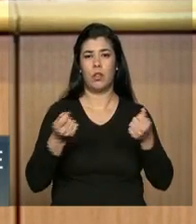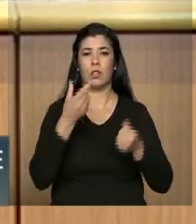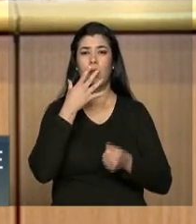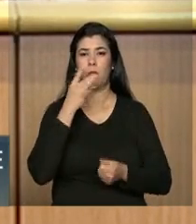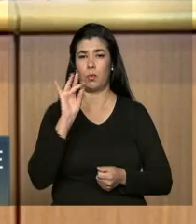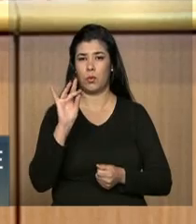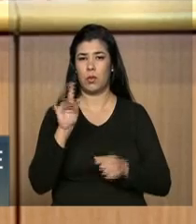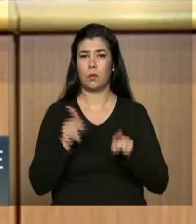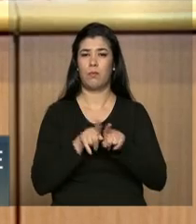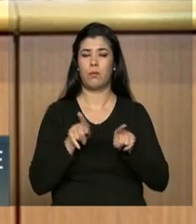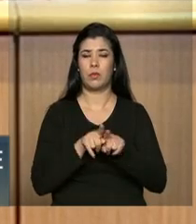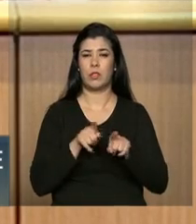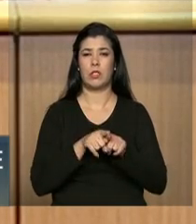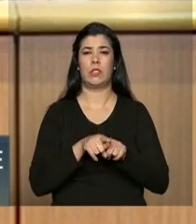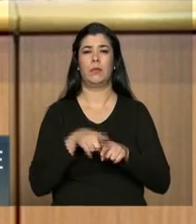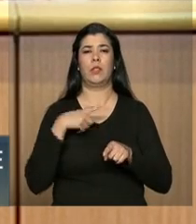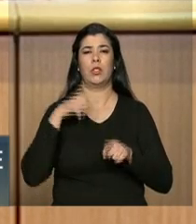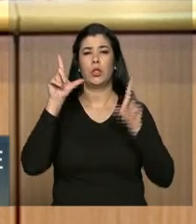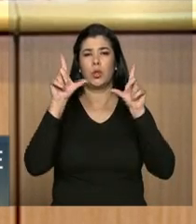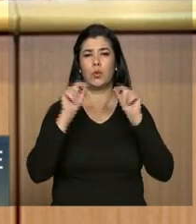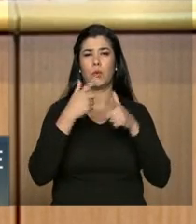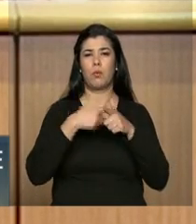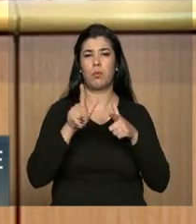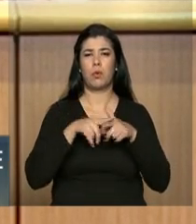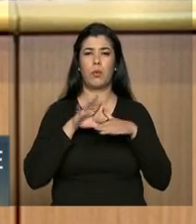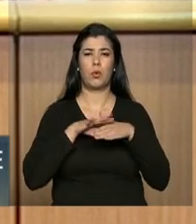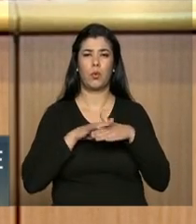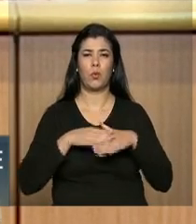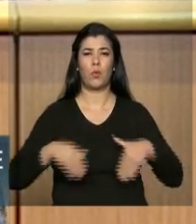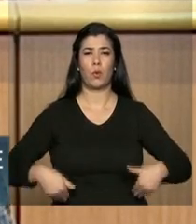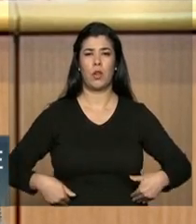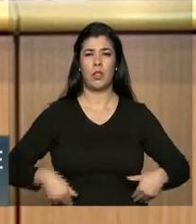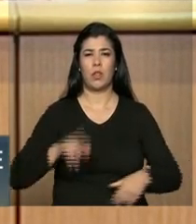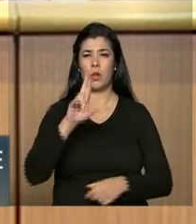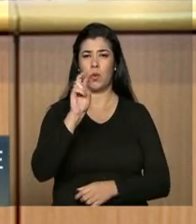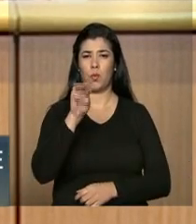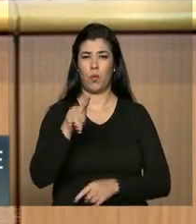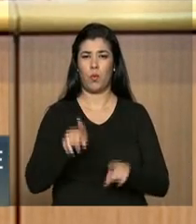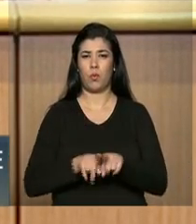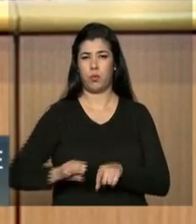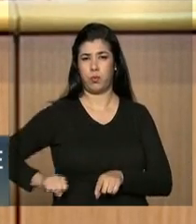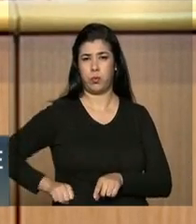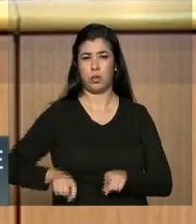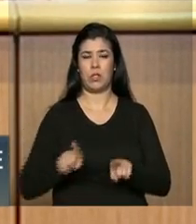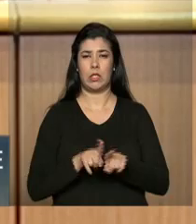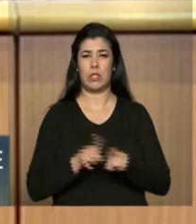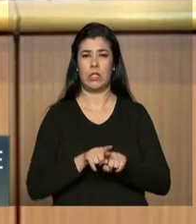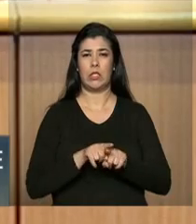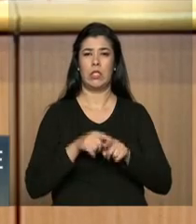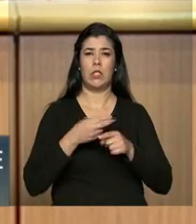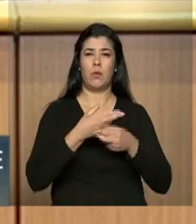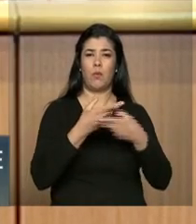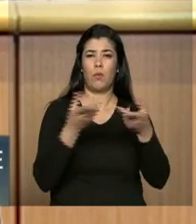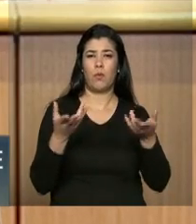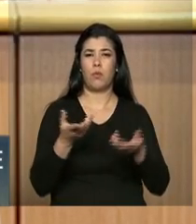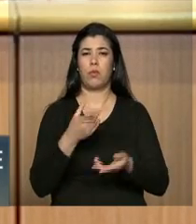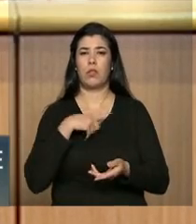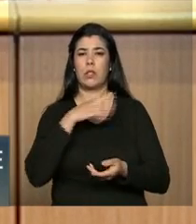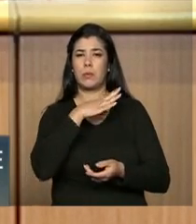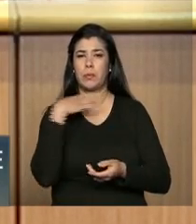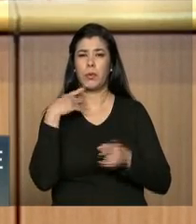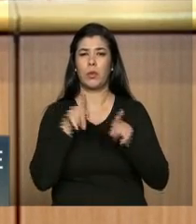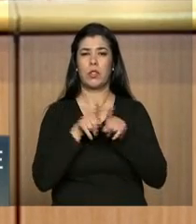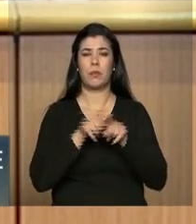diminuam os casos de doenças renais e cardiovasculares, além de diminuir o número de mortes por AVC,